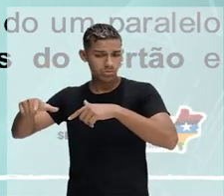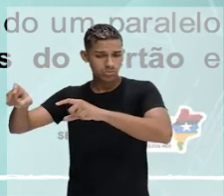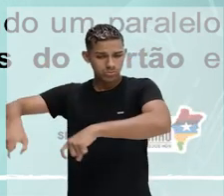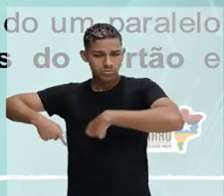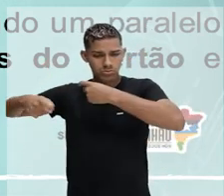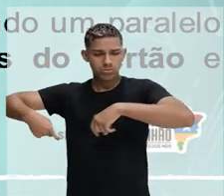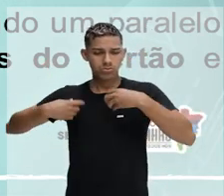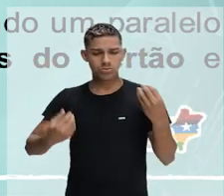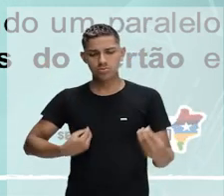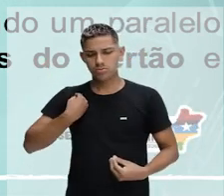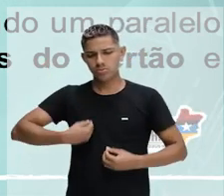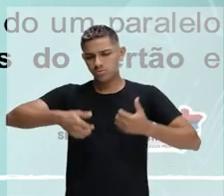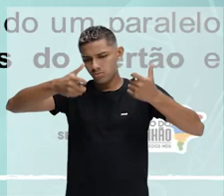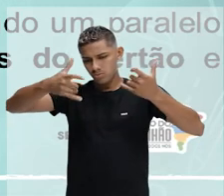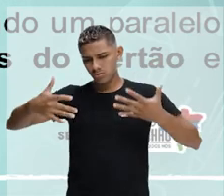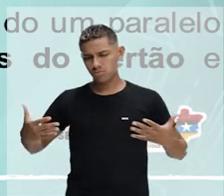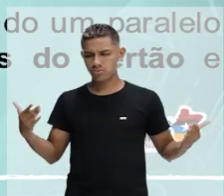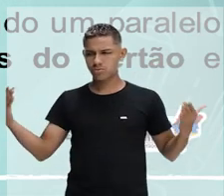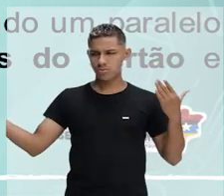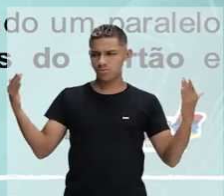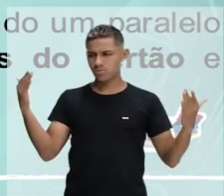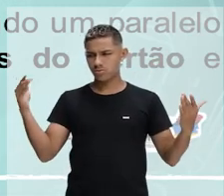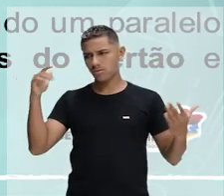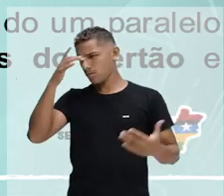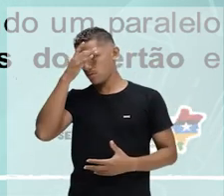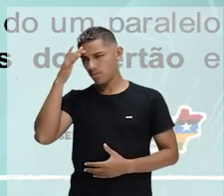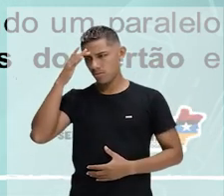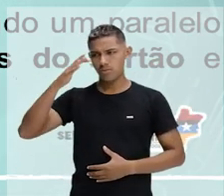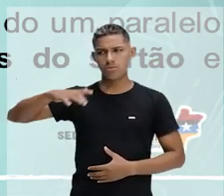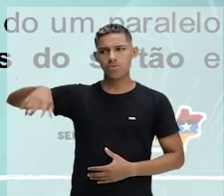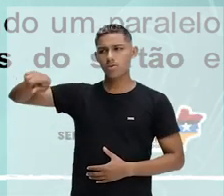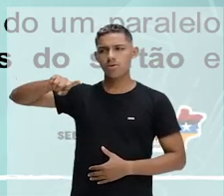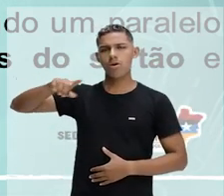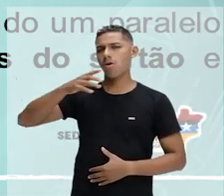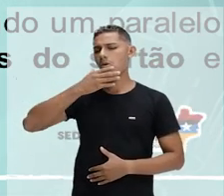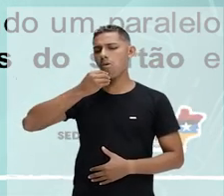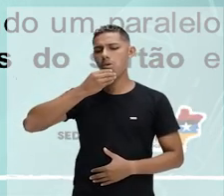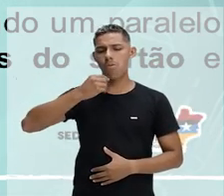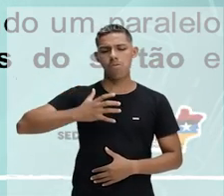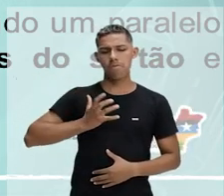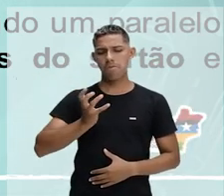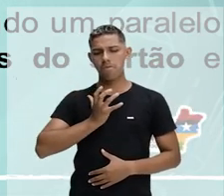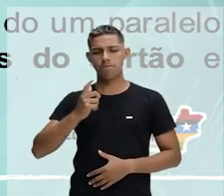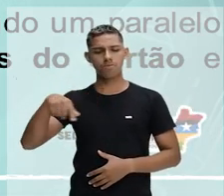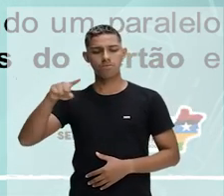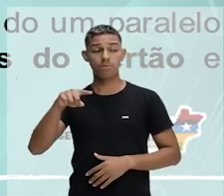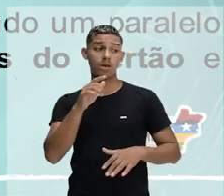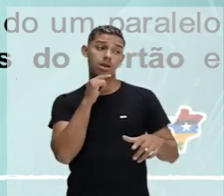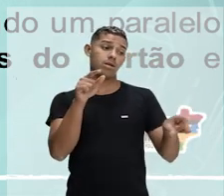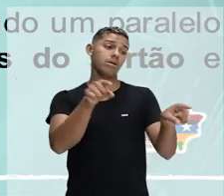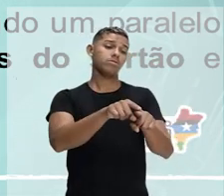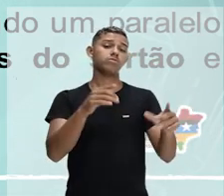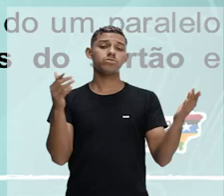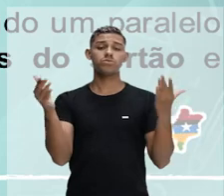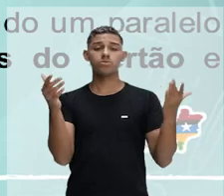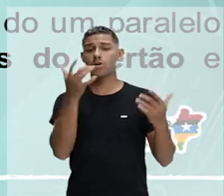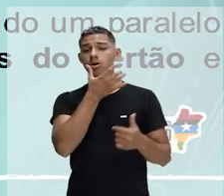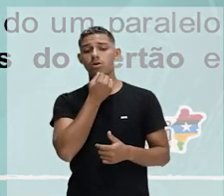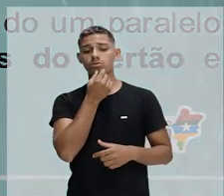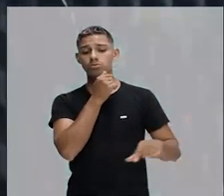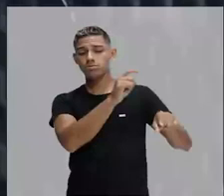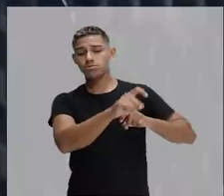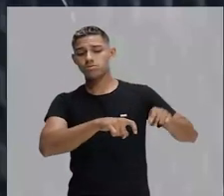fazendo um paralelo com a vida de tantos brasileiros, homens e mulheres, filhos do sertão e de trabalhadores rurais.